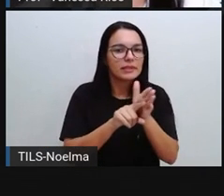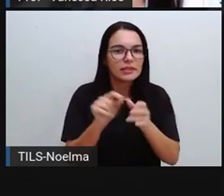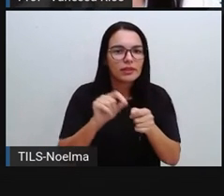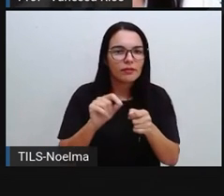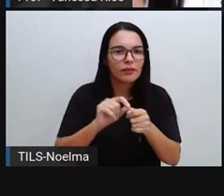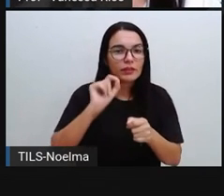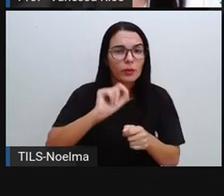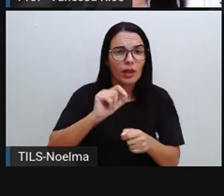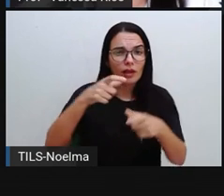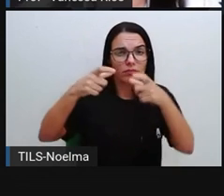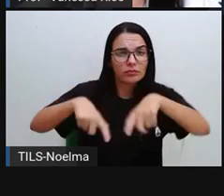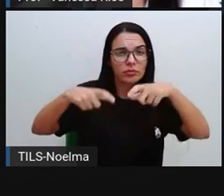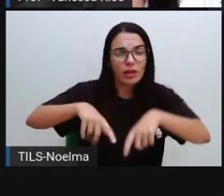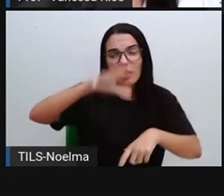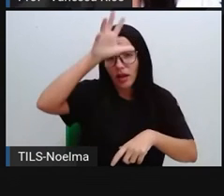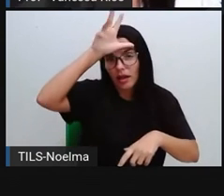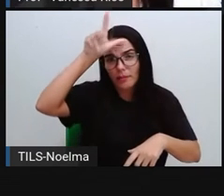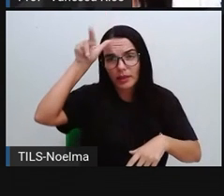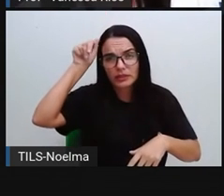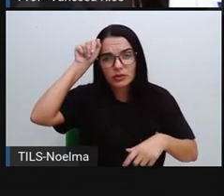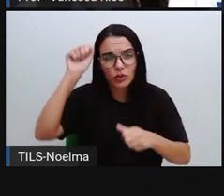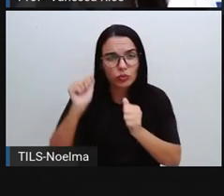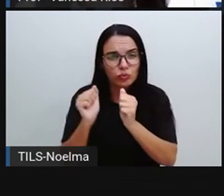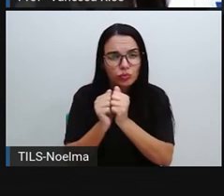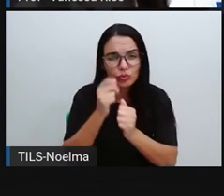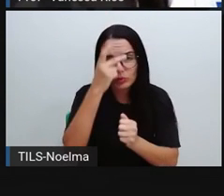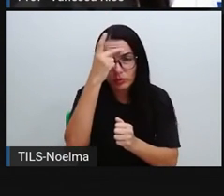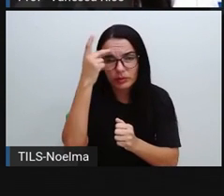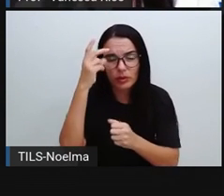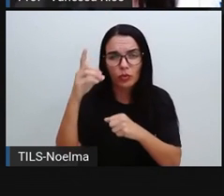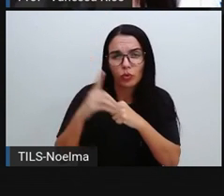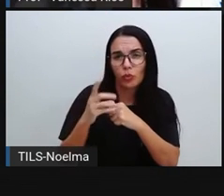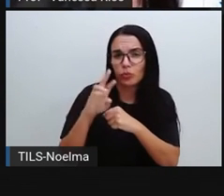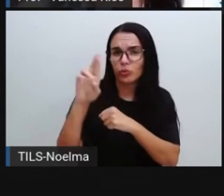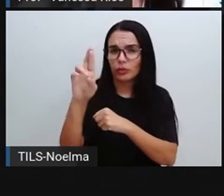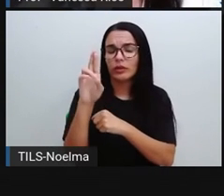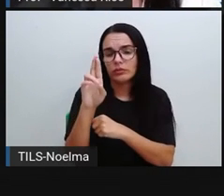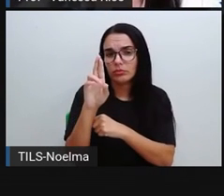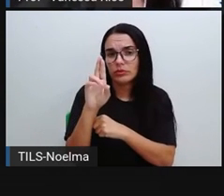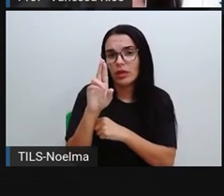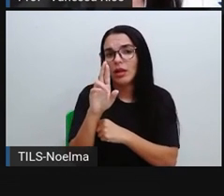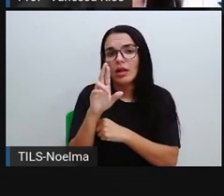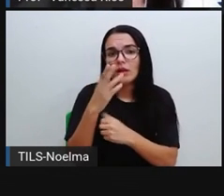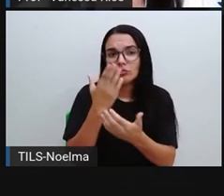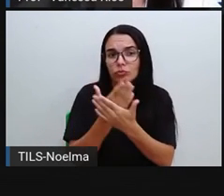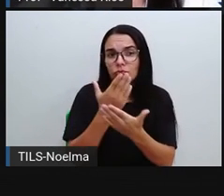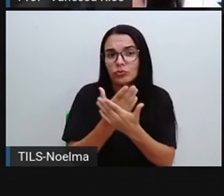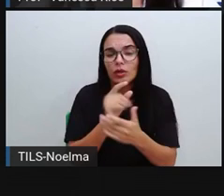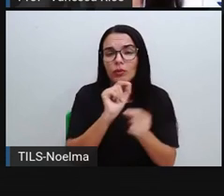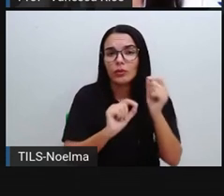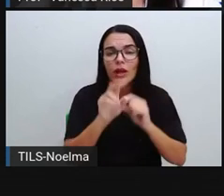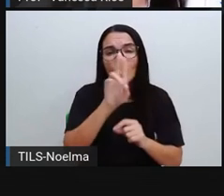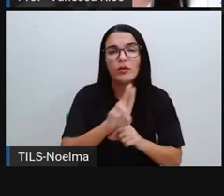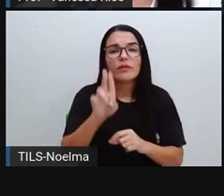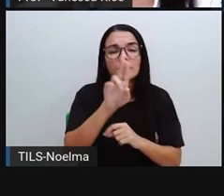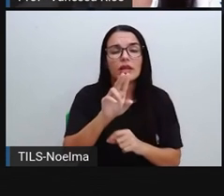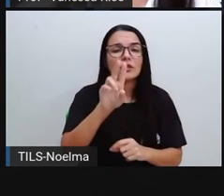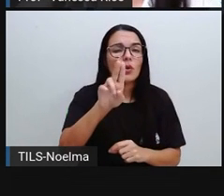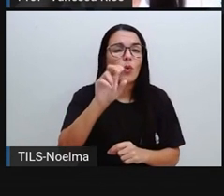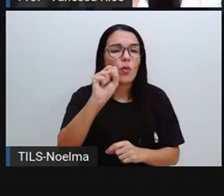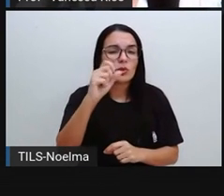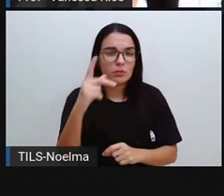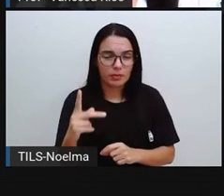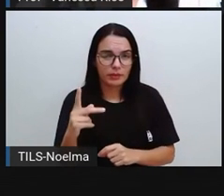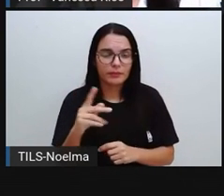realizada na Amazônia que conta com a participação de doutorando no Museu de Arqueologia e Etnologia da OSPI.